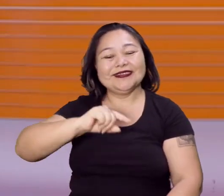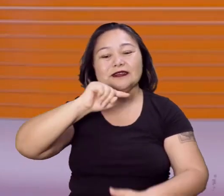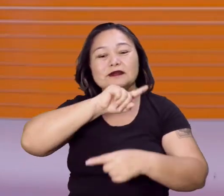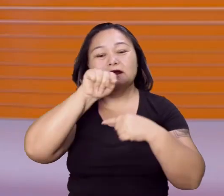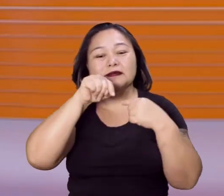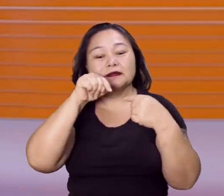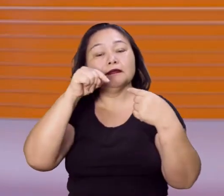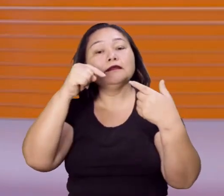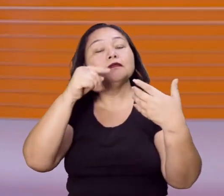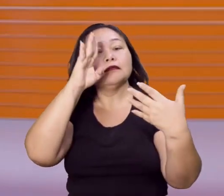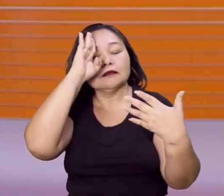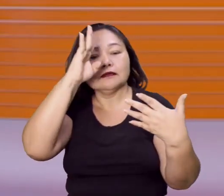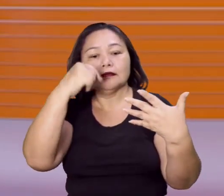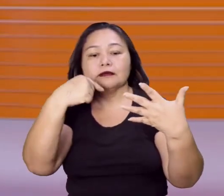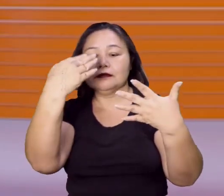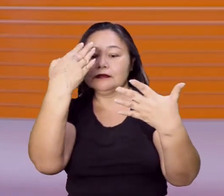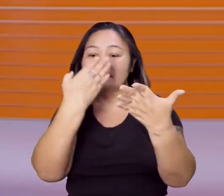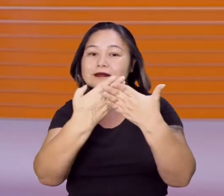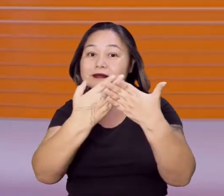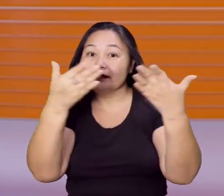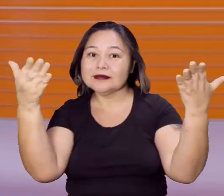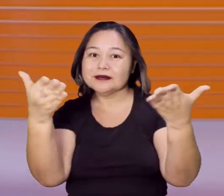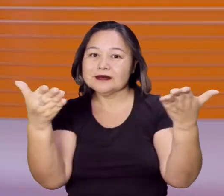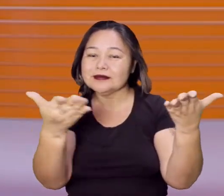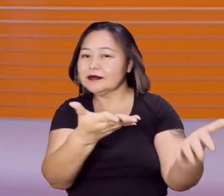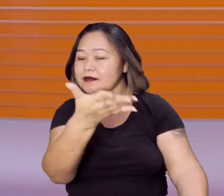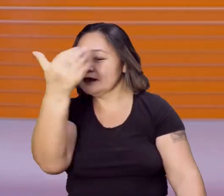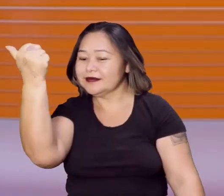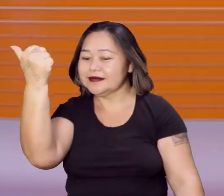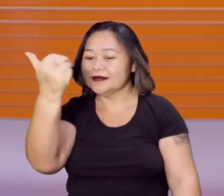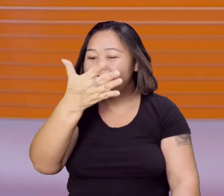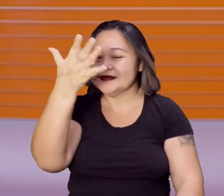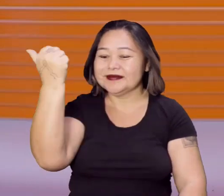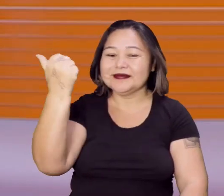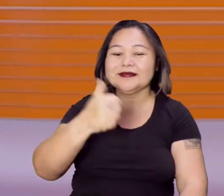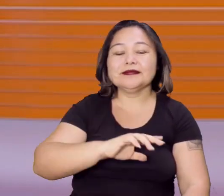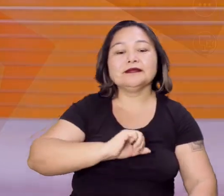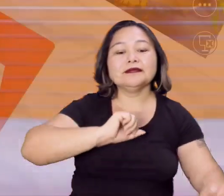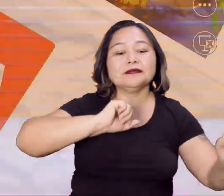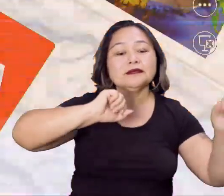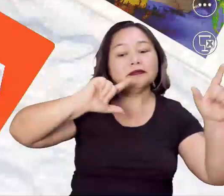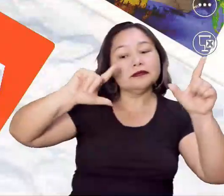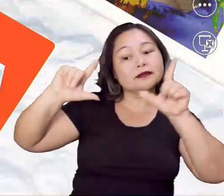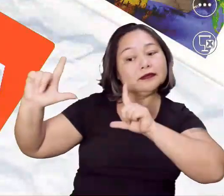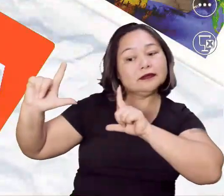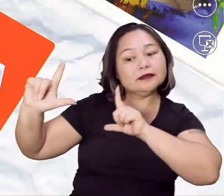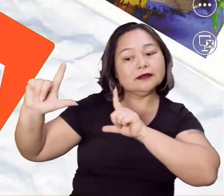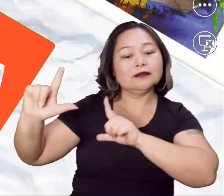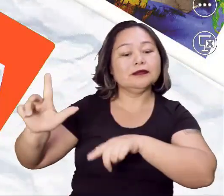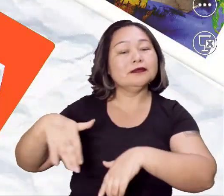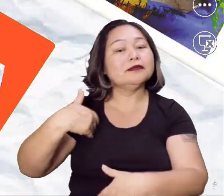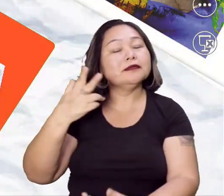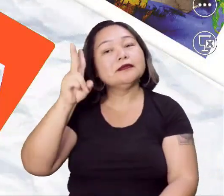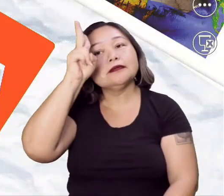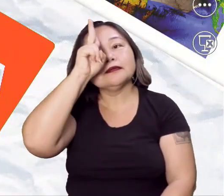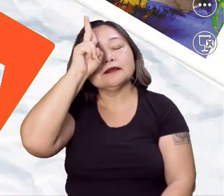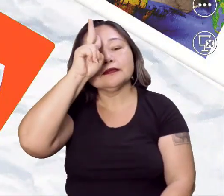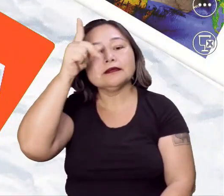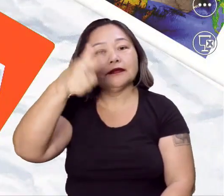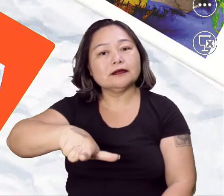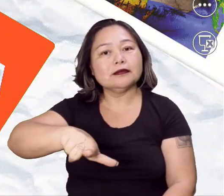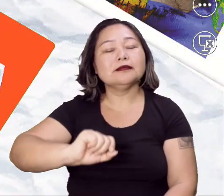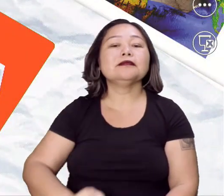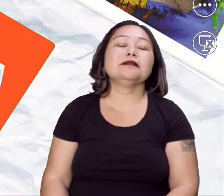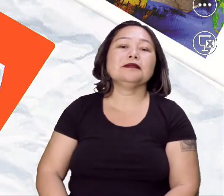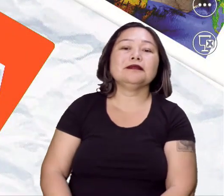foram os principais assuntos da aulinha de hoje. Então, vem comigo, vamos lá para o quadro para a gente relembrar, não mesmo? Gente,